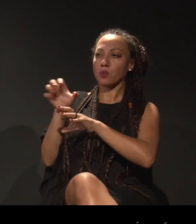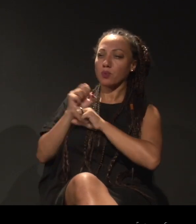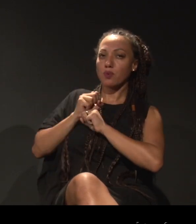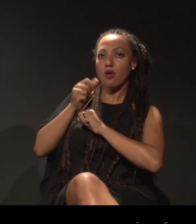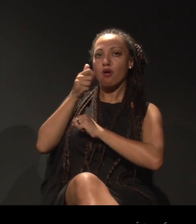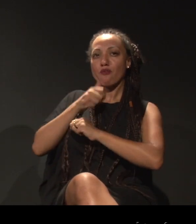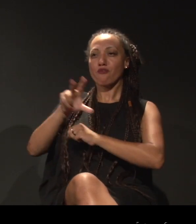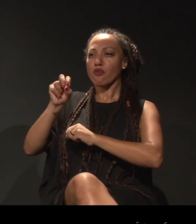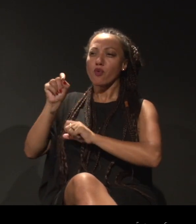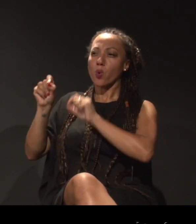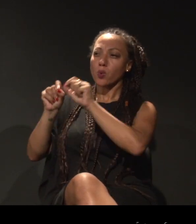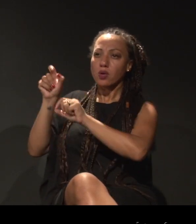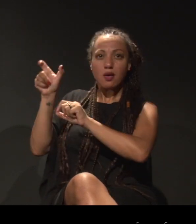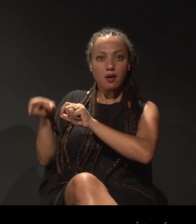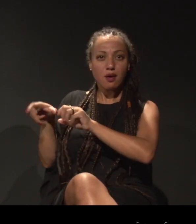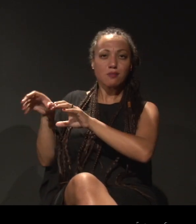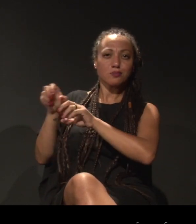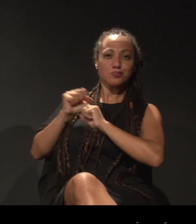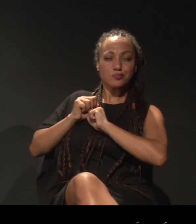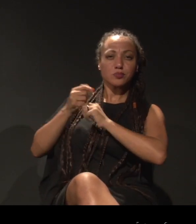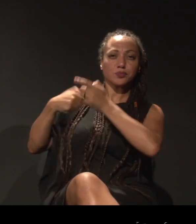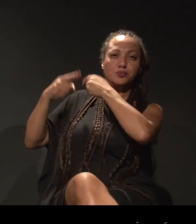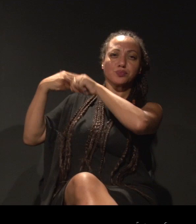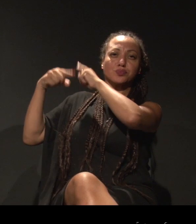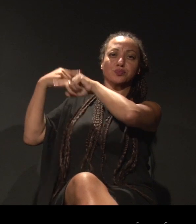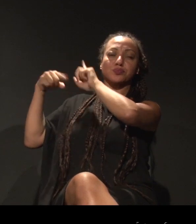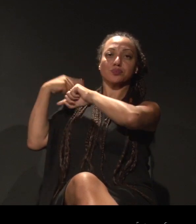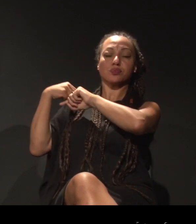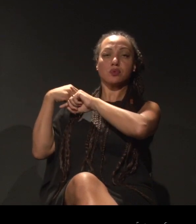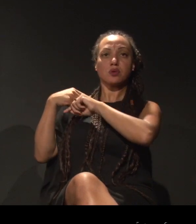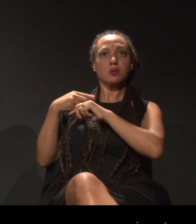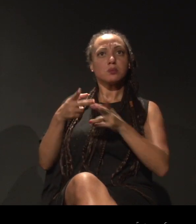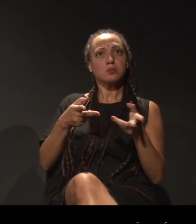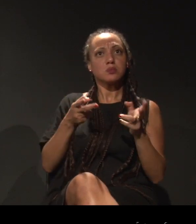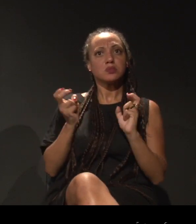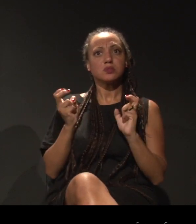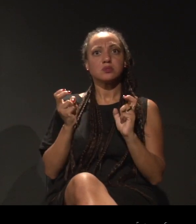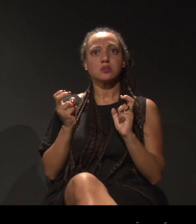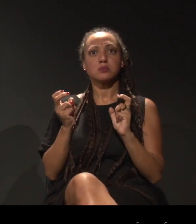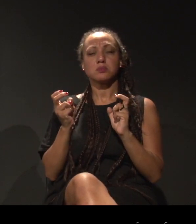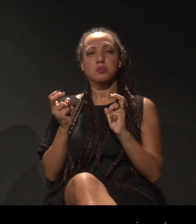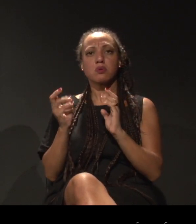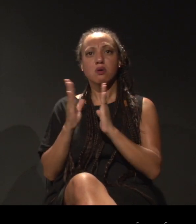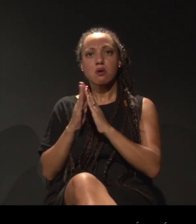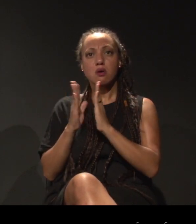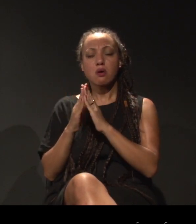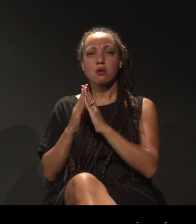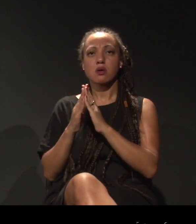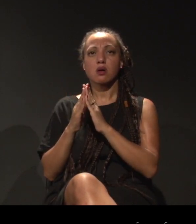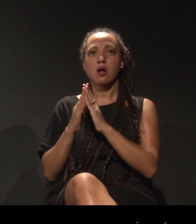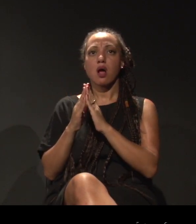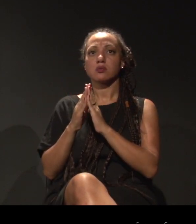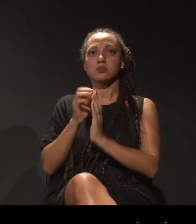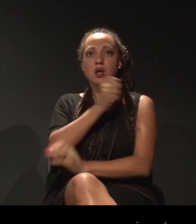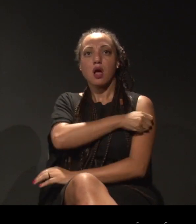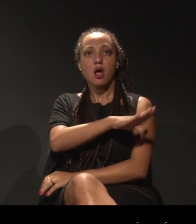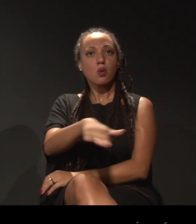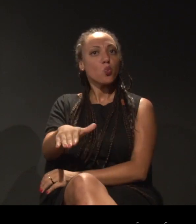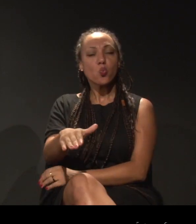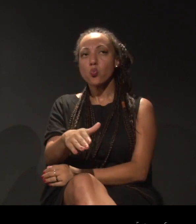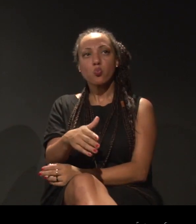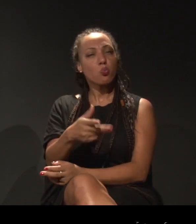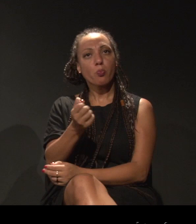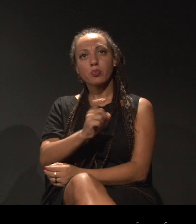Enfim, eu vejo que, cada vez menos, isso é presente nas casas dos meus alunos, das